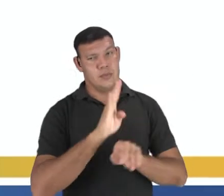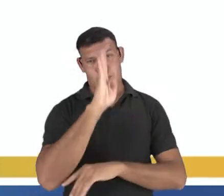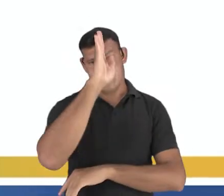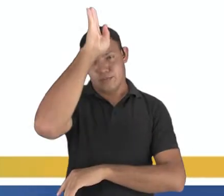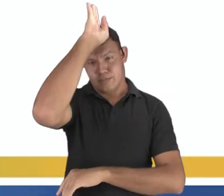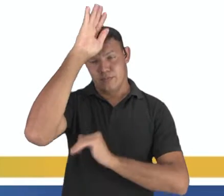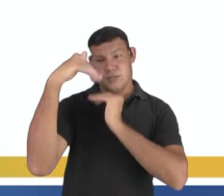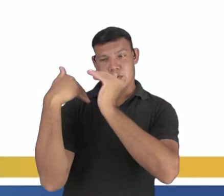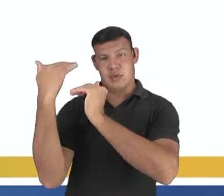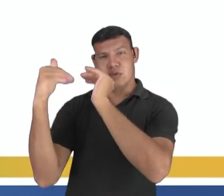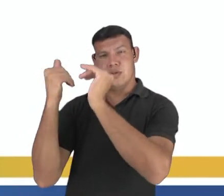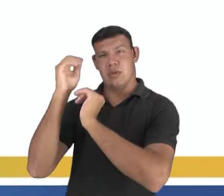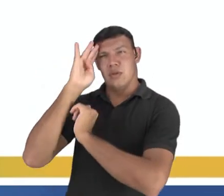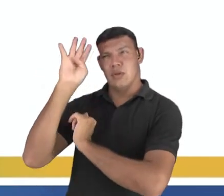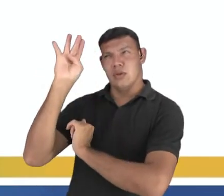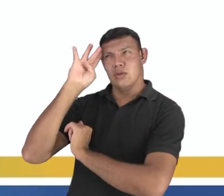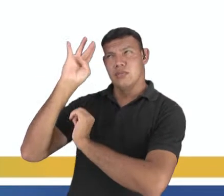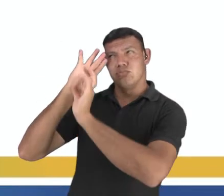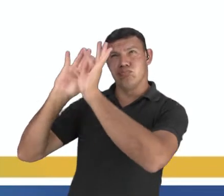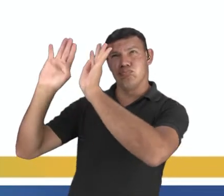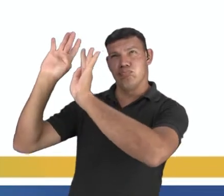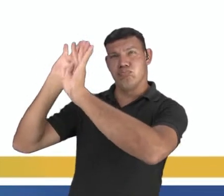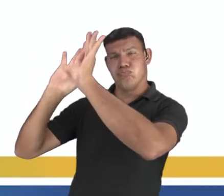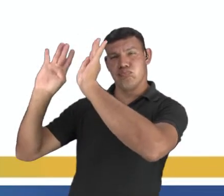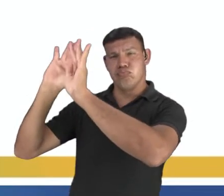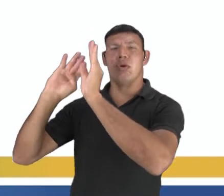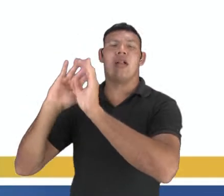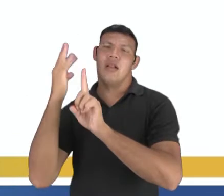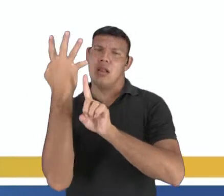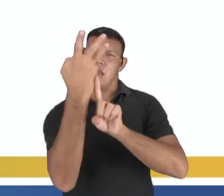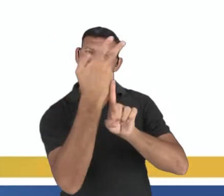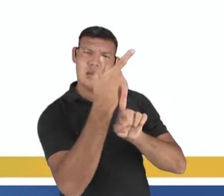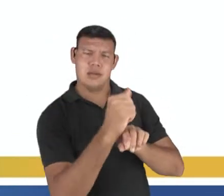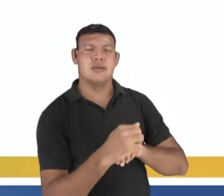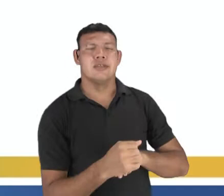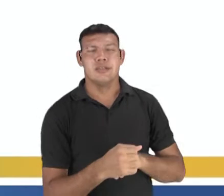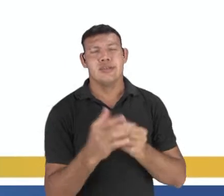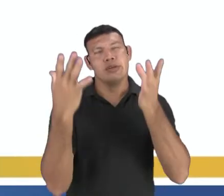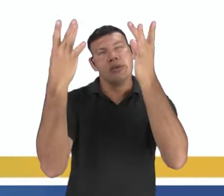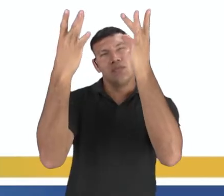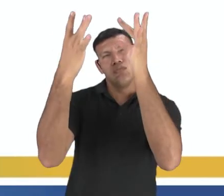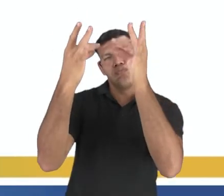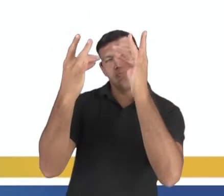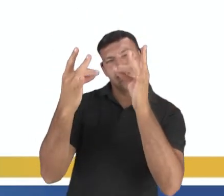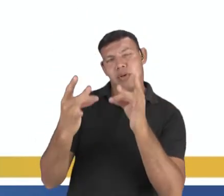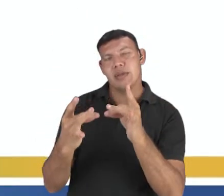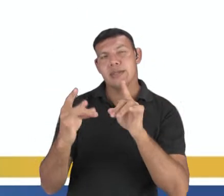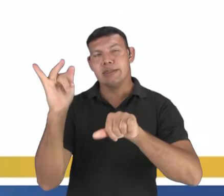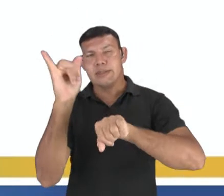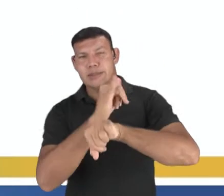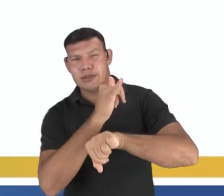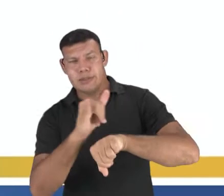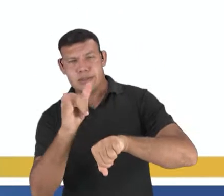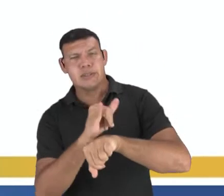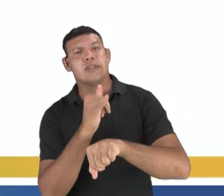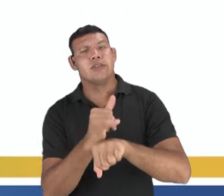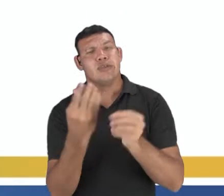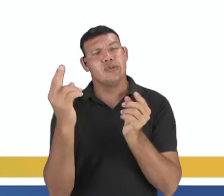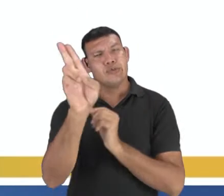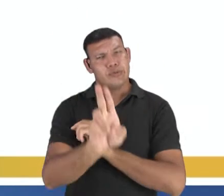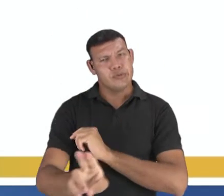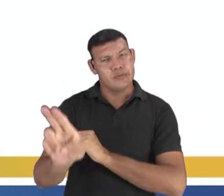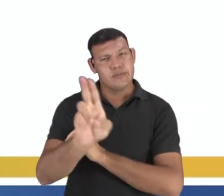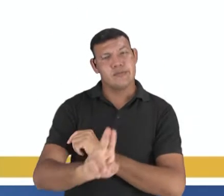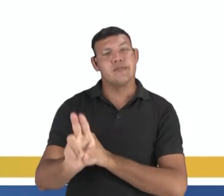romana, a evolução do pensamento humano passa a tratar as artes com um maior refinamento, mas técnicas produtivas